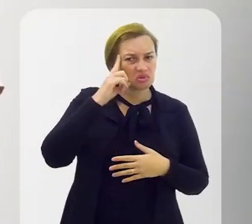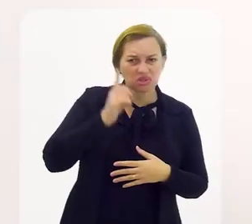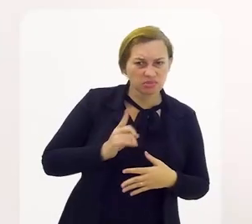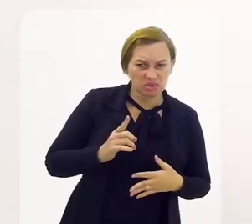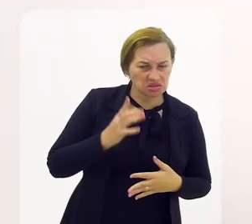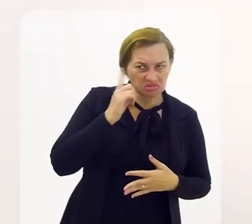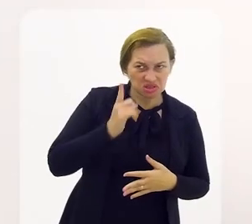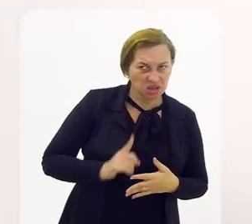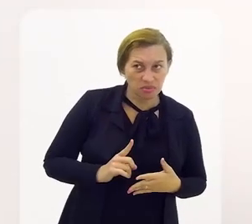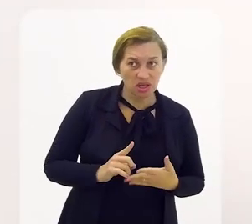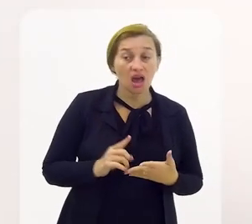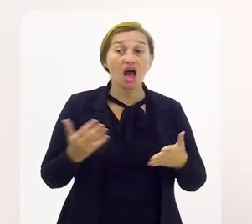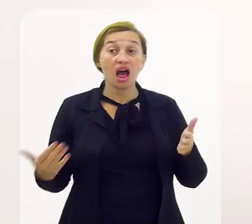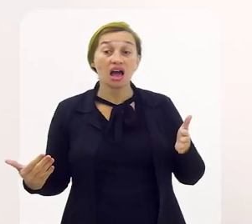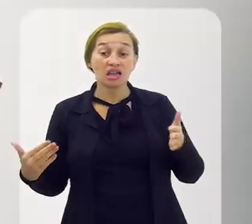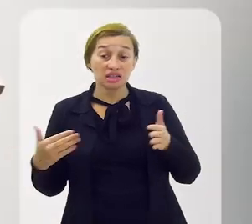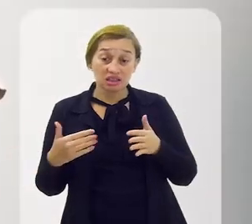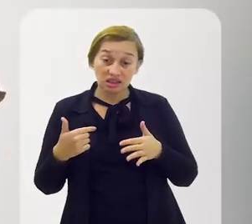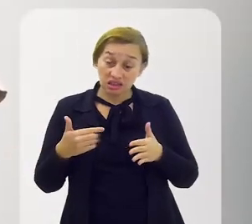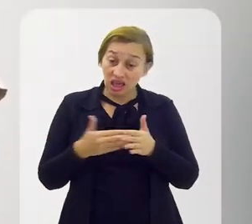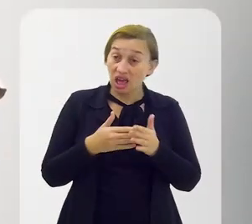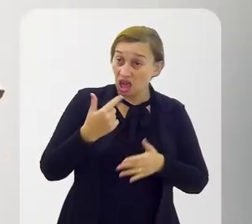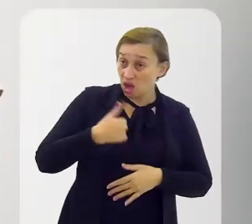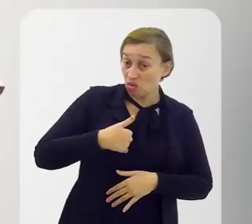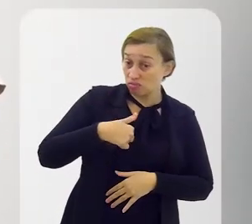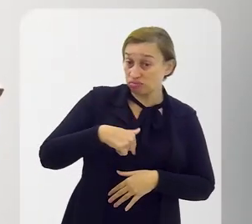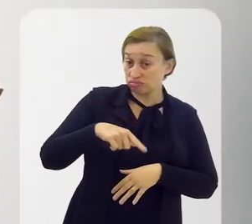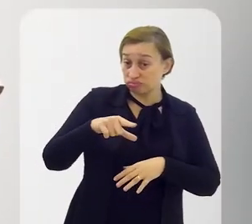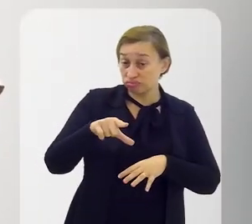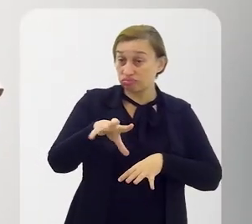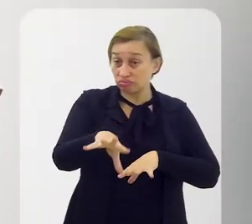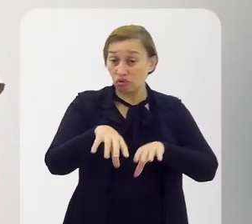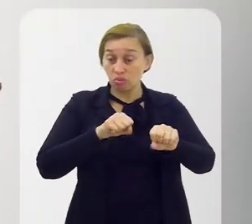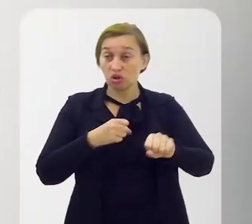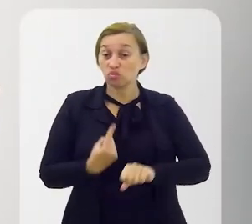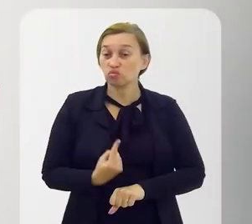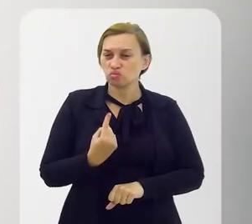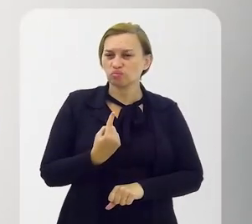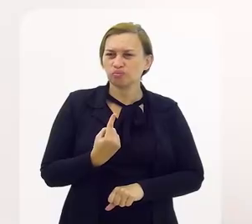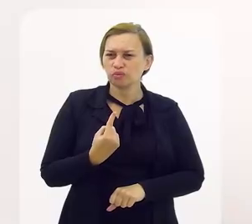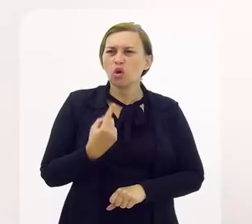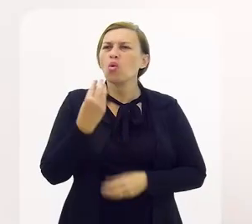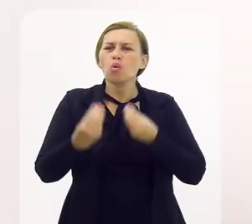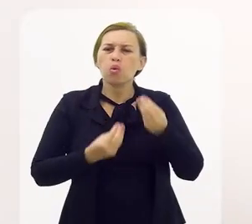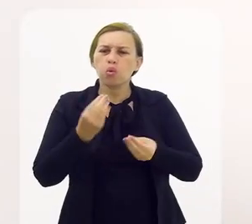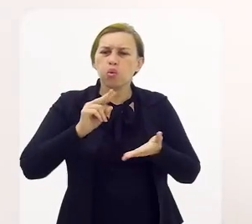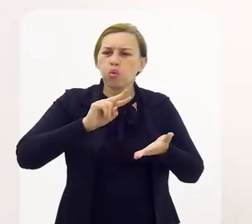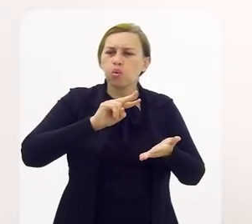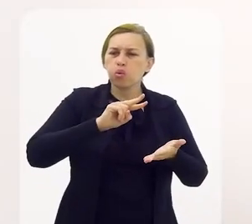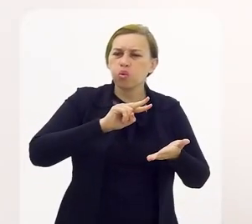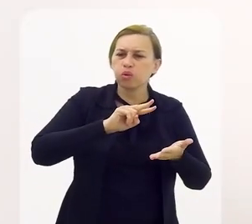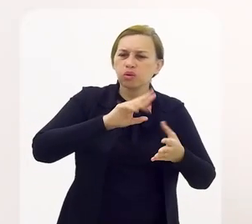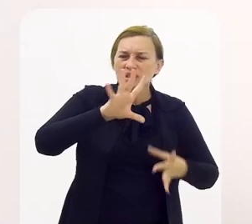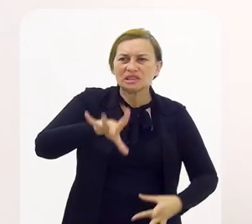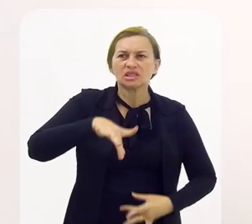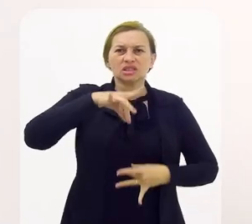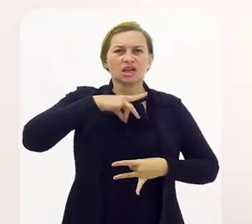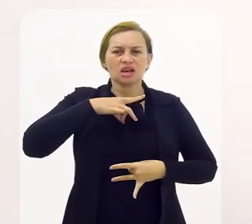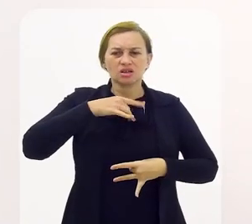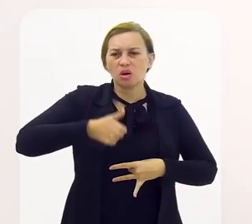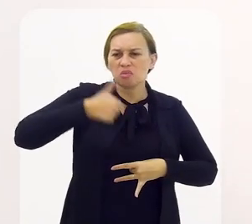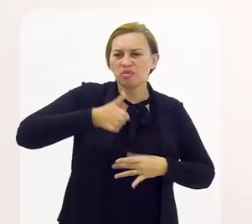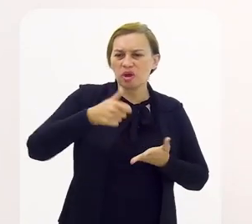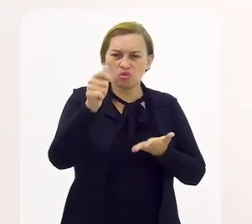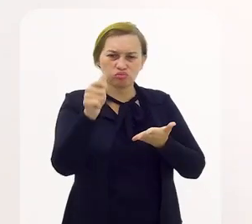Até você se tornar um Até que eu comecei a me tornar um Quando foi que você conseguiu interpretar a sua primeira